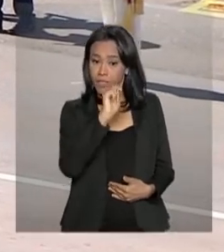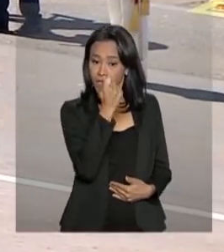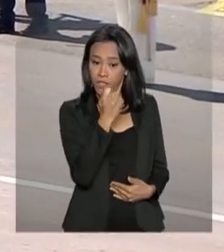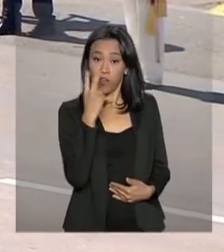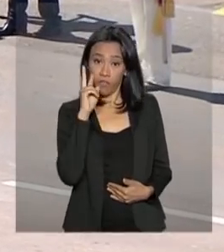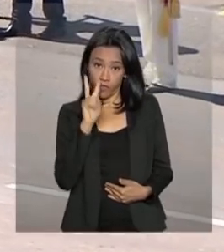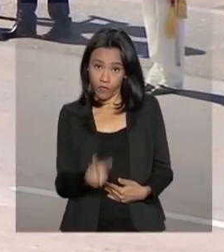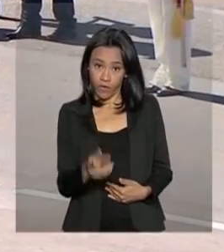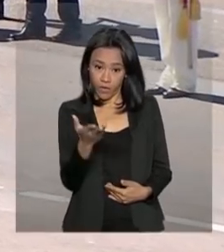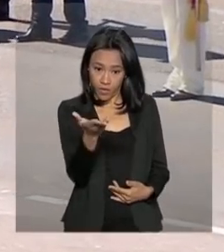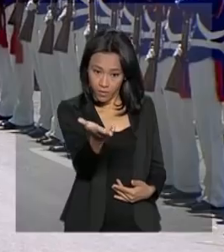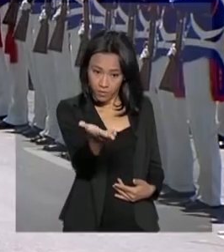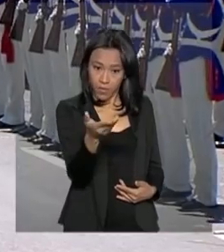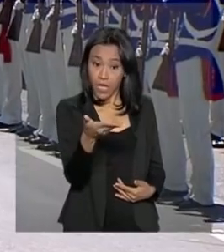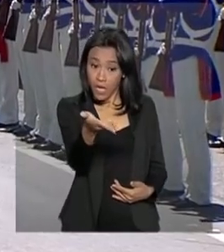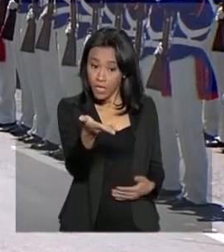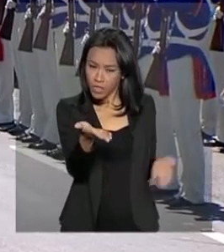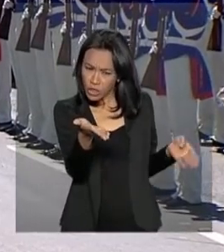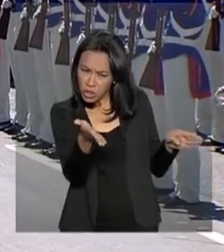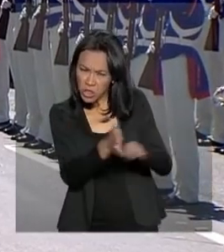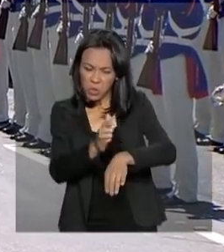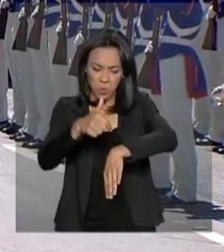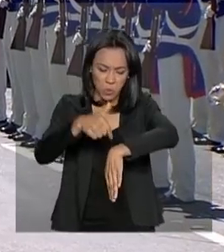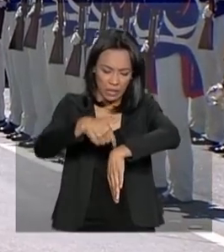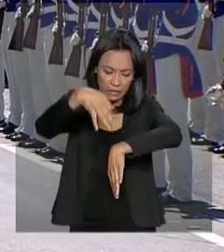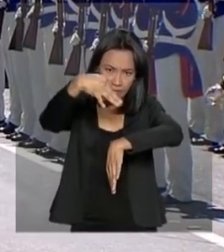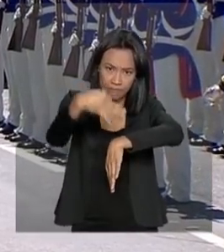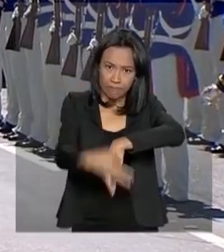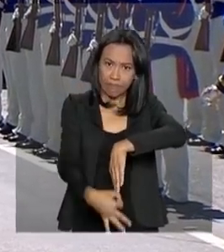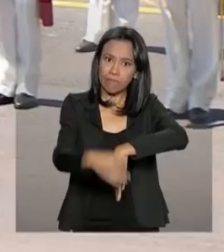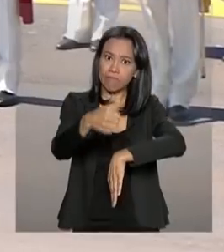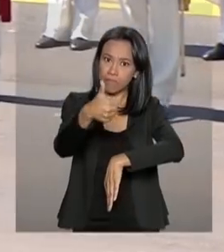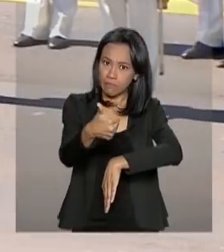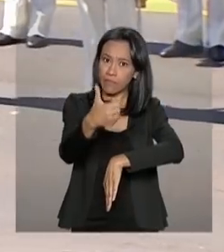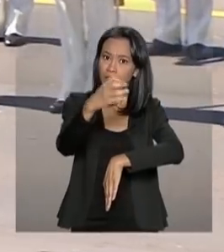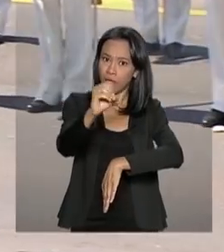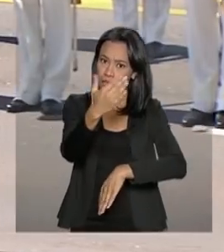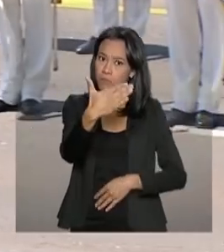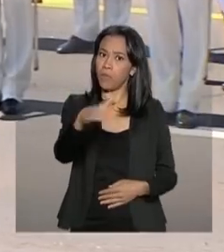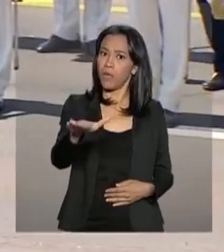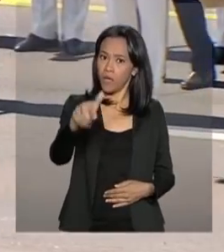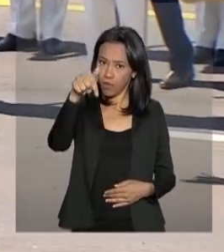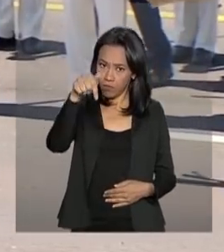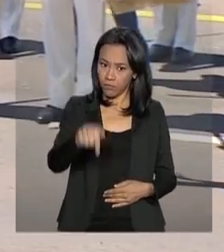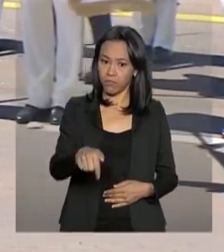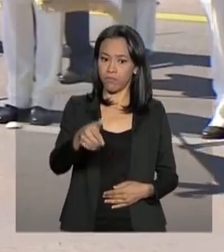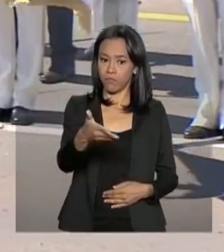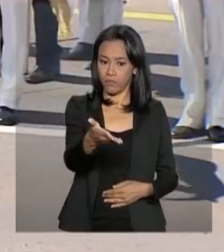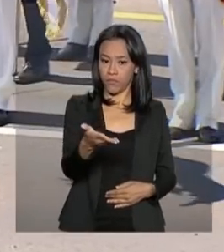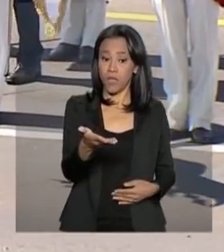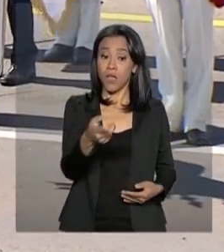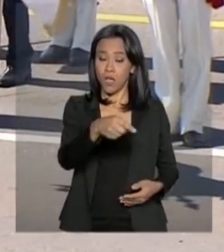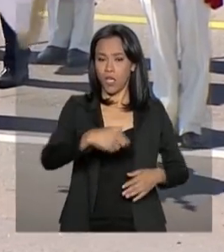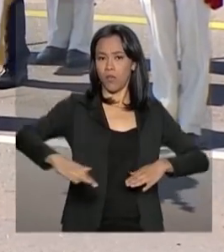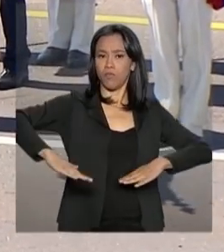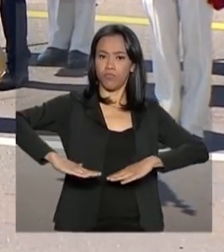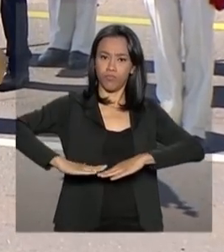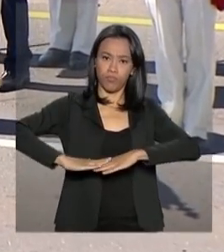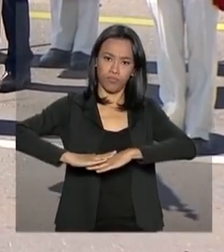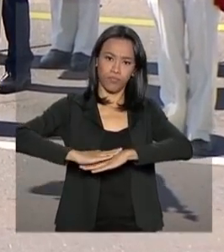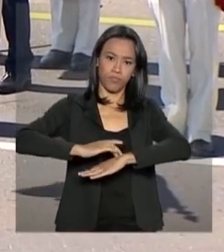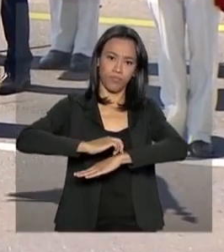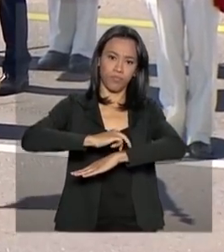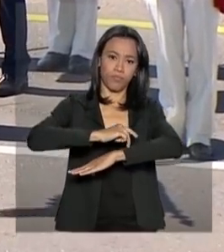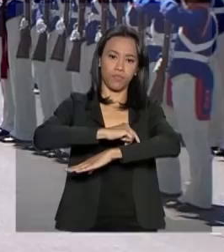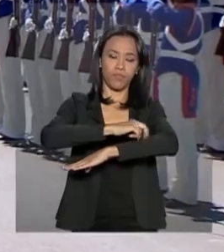imagens, Maurício Macri chegou pontualmente às 10h30 aqui no Palácio do Planalto. Ele subiu a rampa e foi recebido pelo